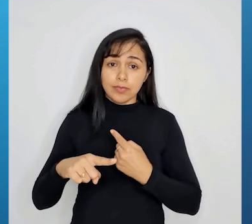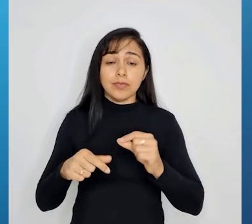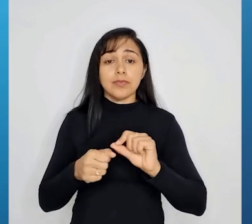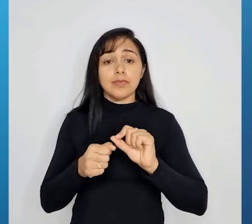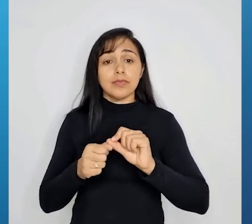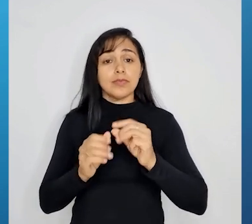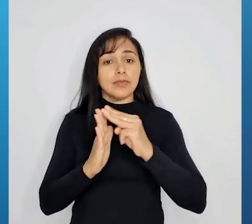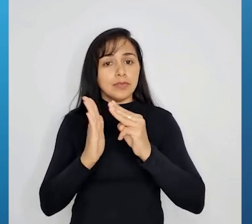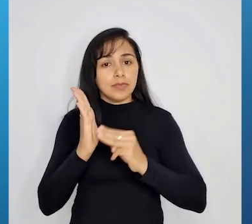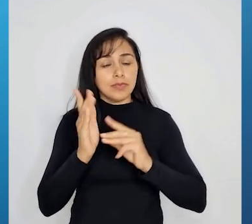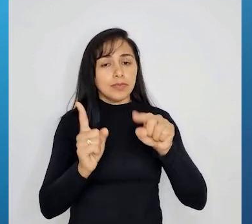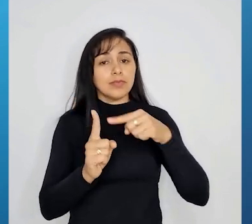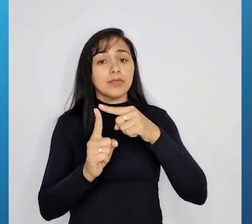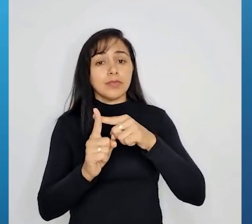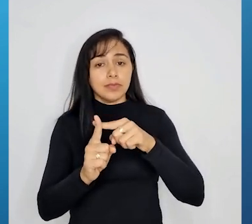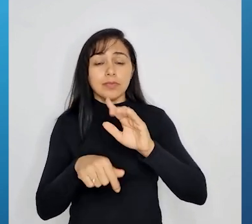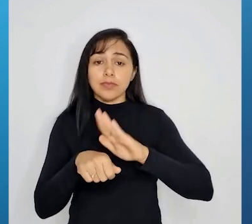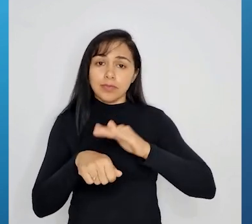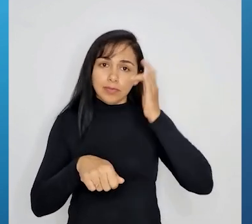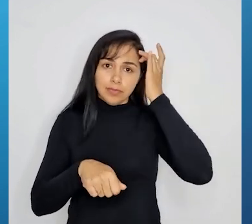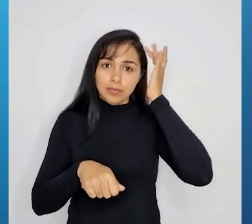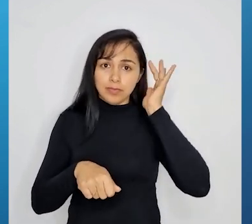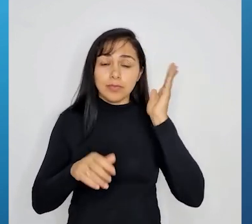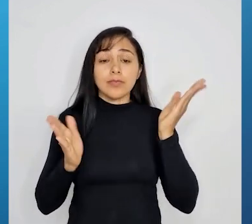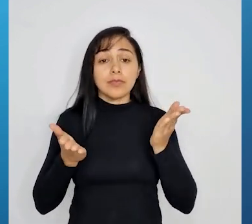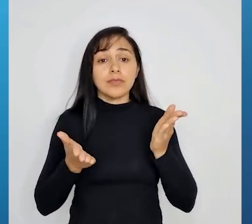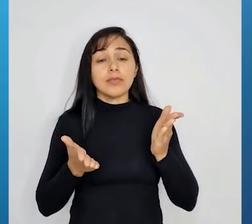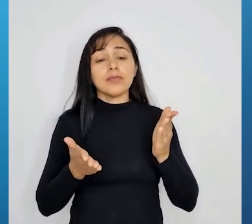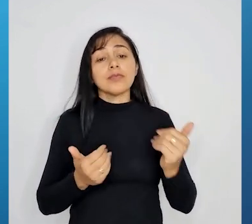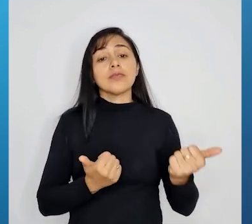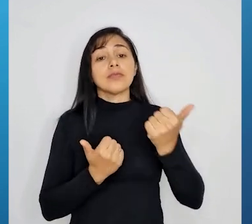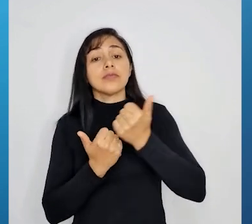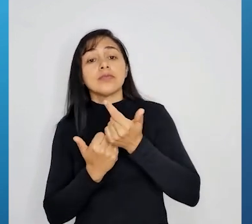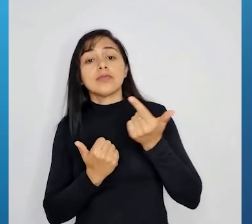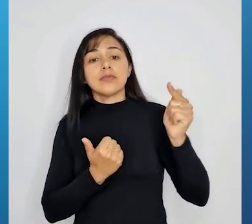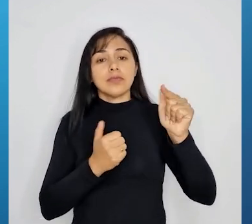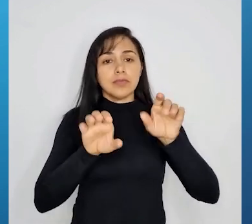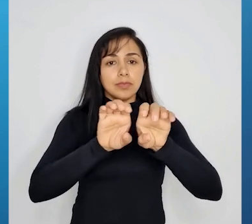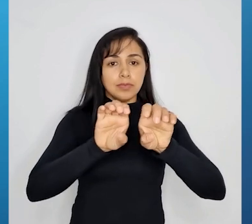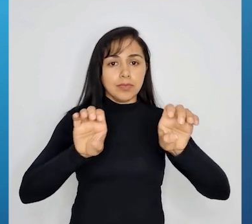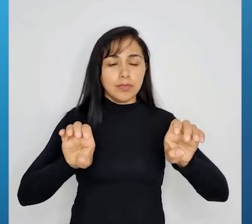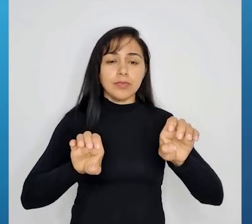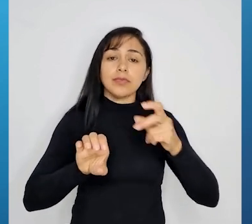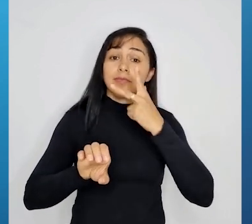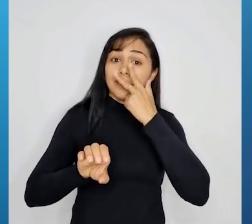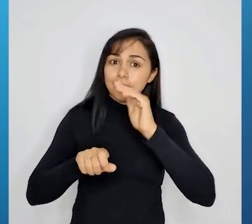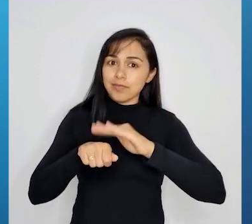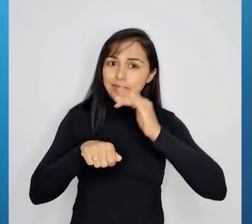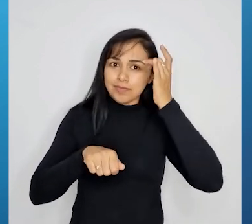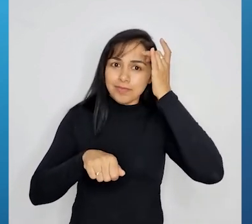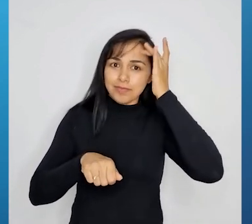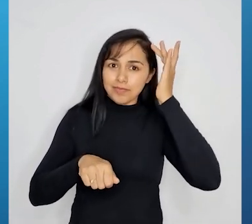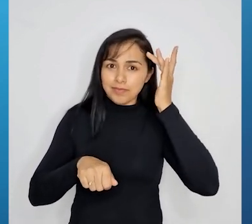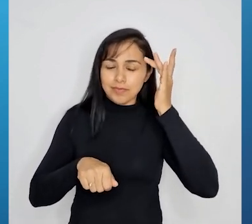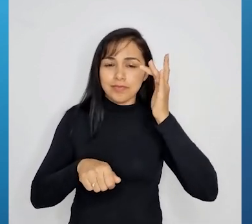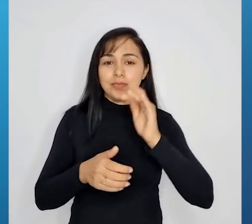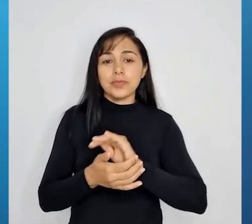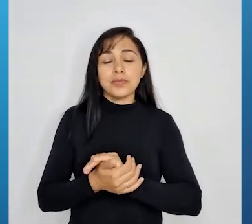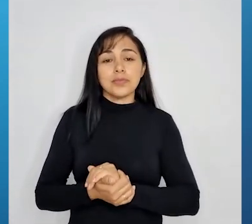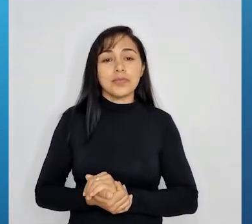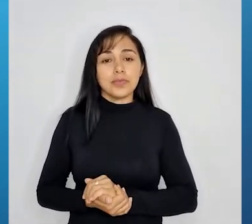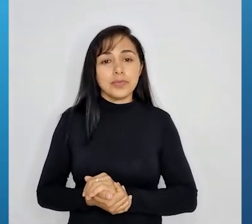valor de uma icógnita. Então, agora é só substituir em outra equação. Aparentemente, parece ser mais fácil substituir na segunda